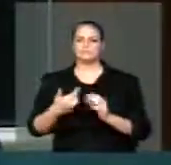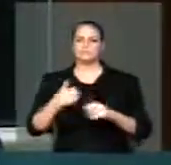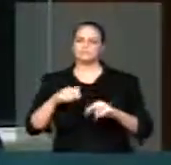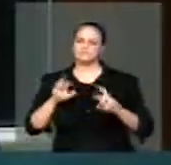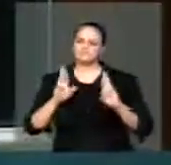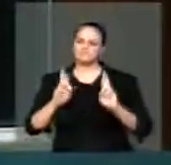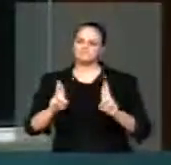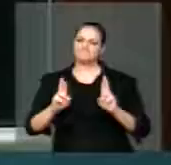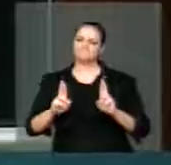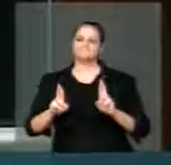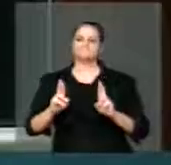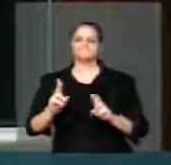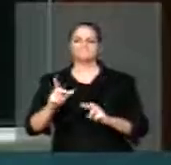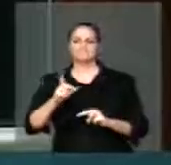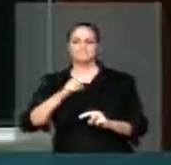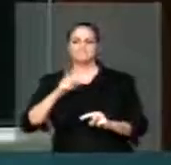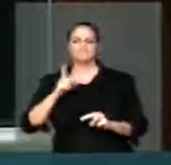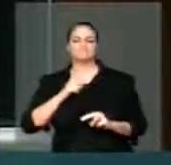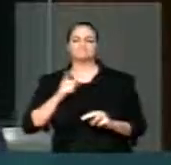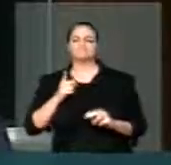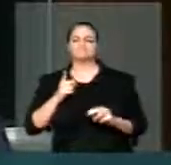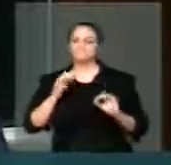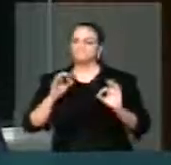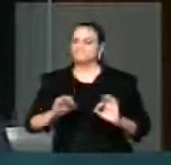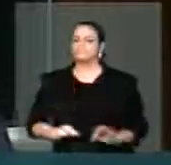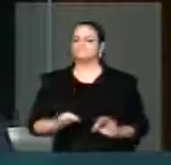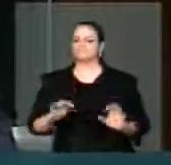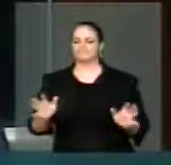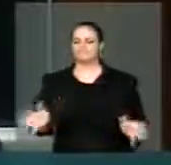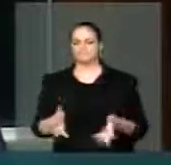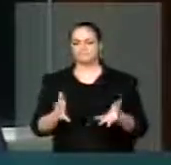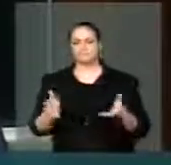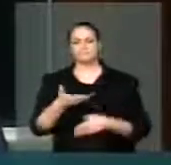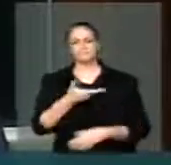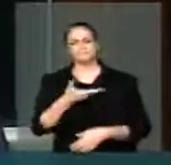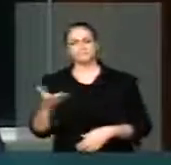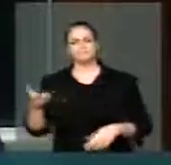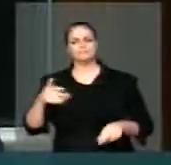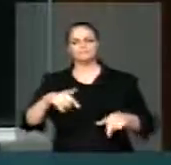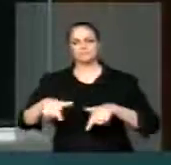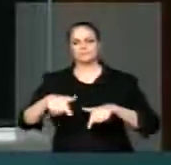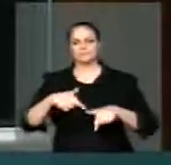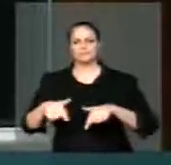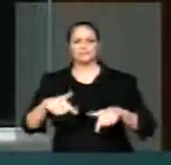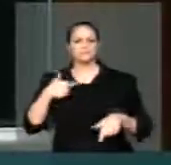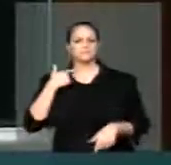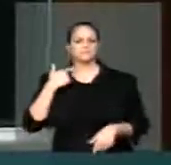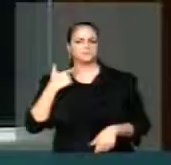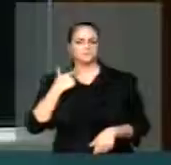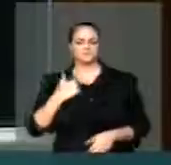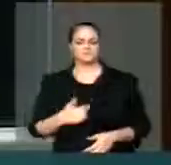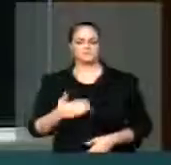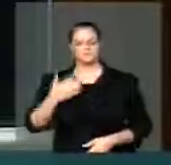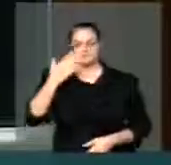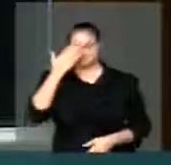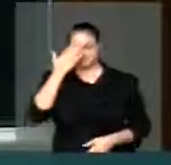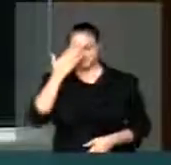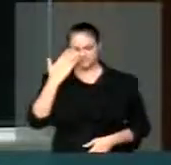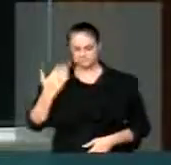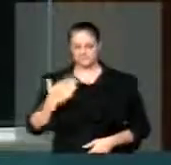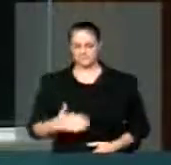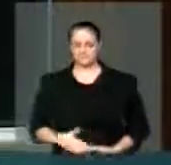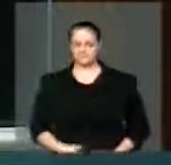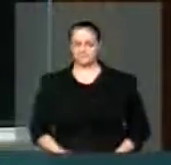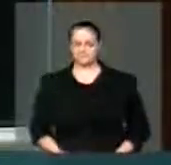e valorização a esses profissionais, trabalhadores que também produzem para o Brasil. Muito obrigado, senhor